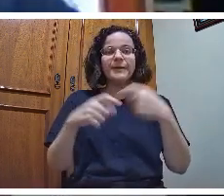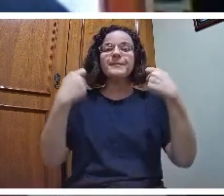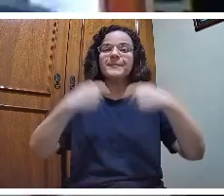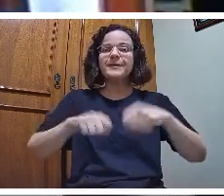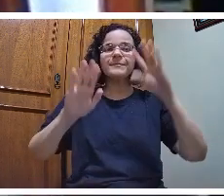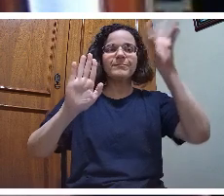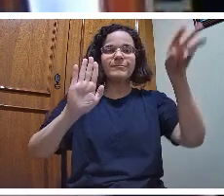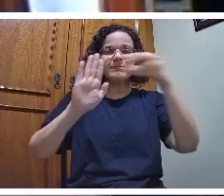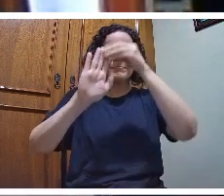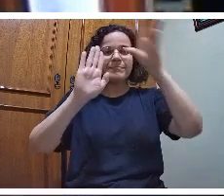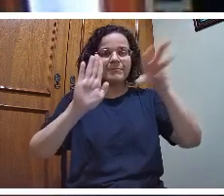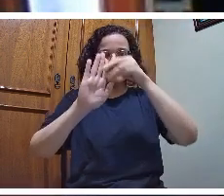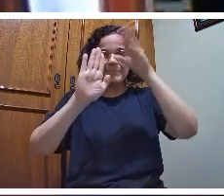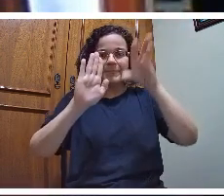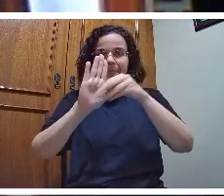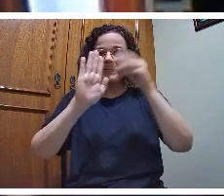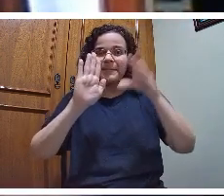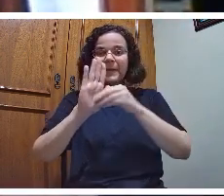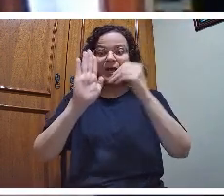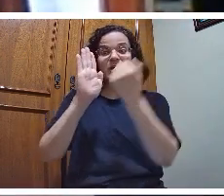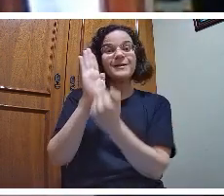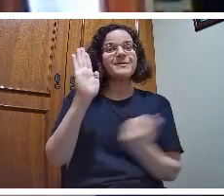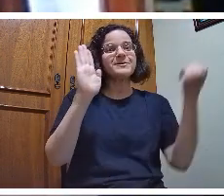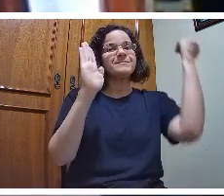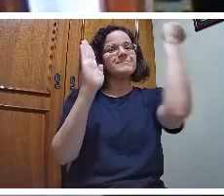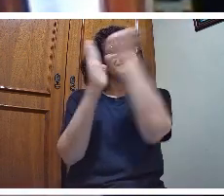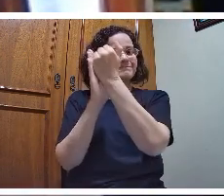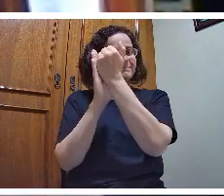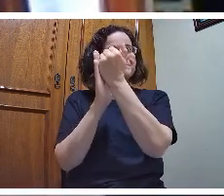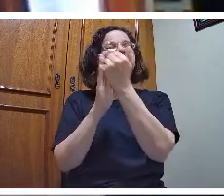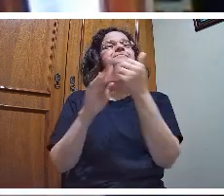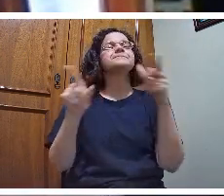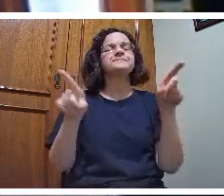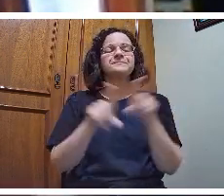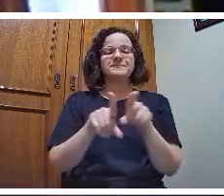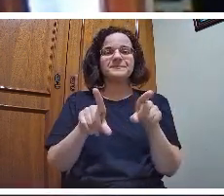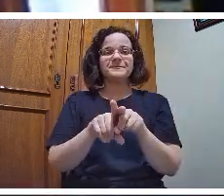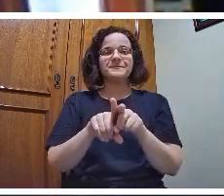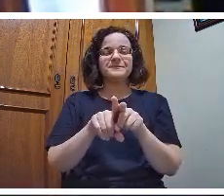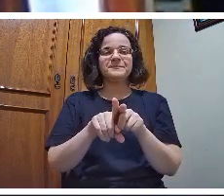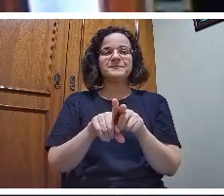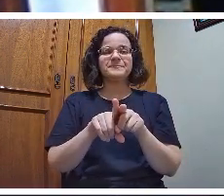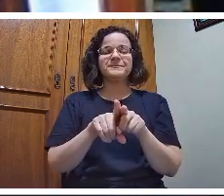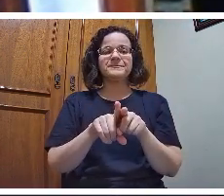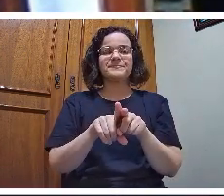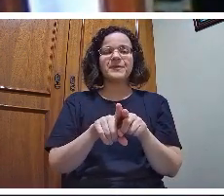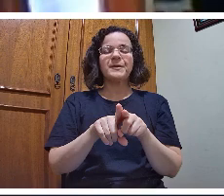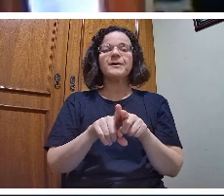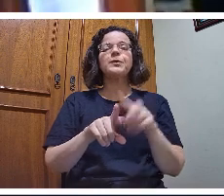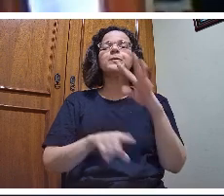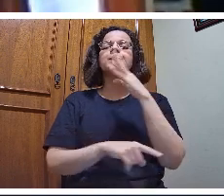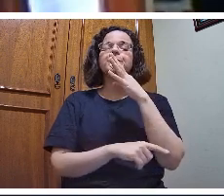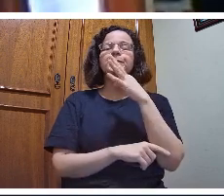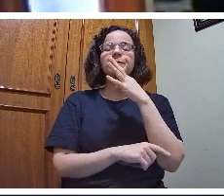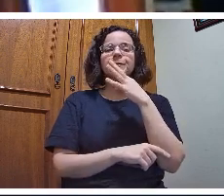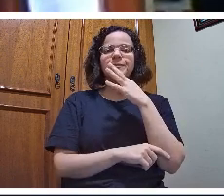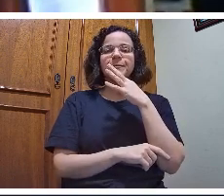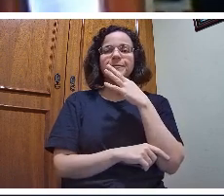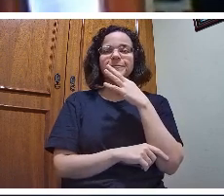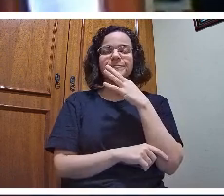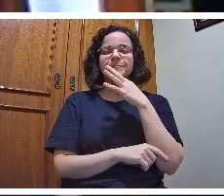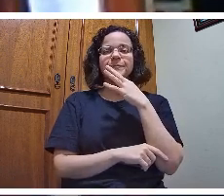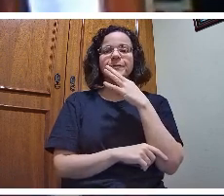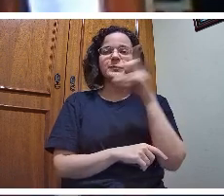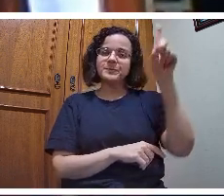superado. Eu diria que o conhecimento cotidiano,